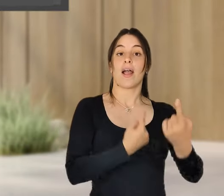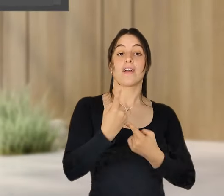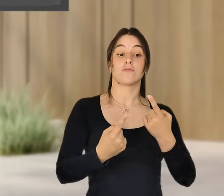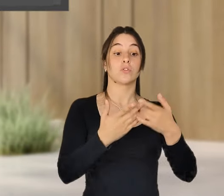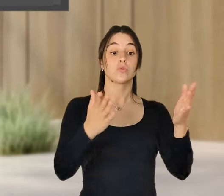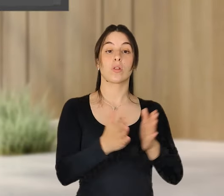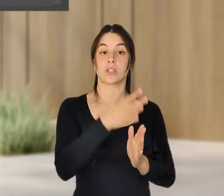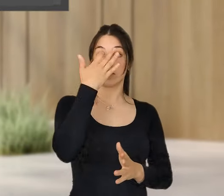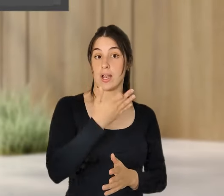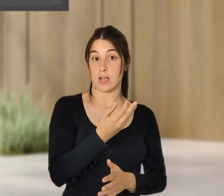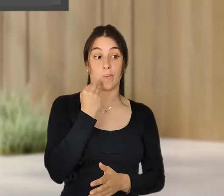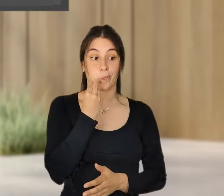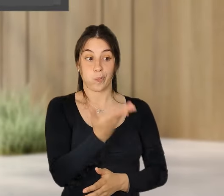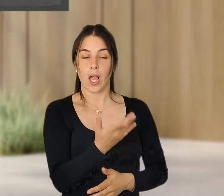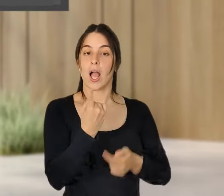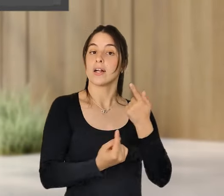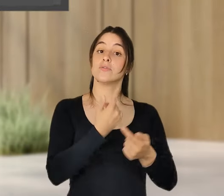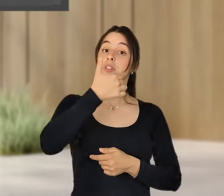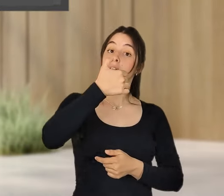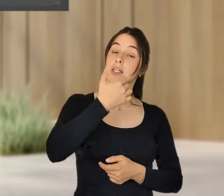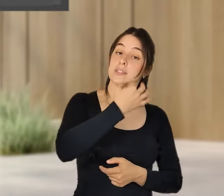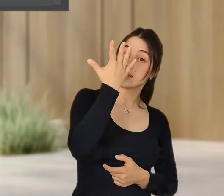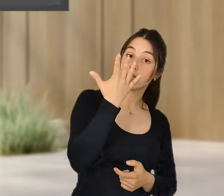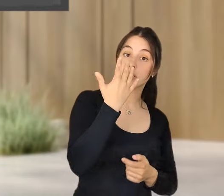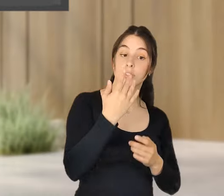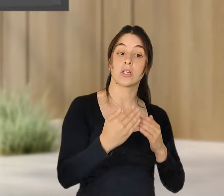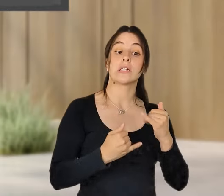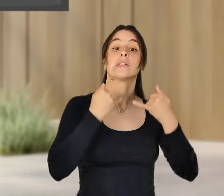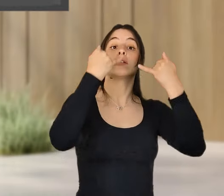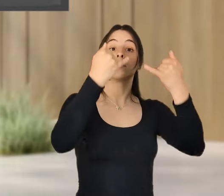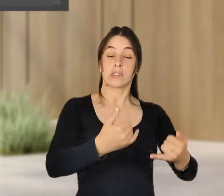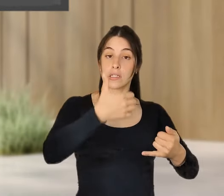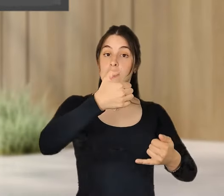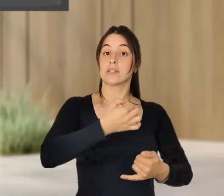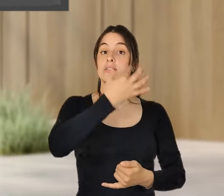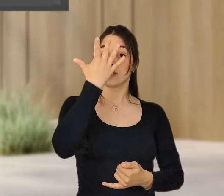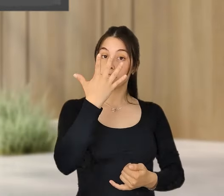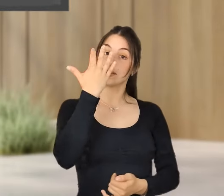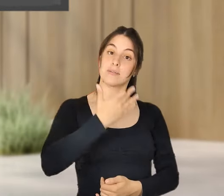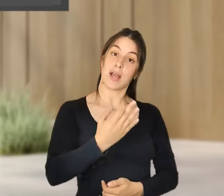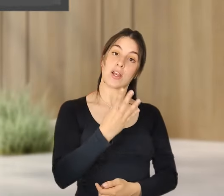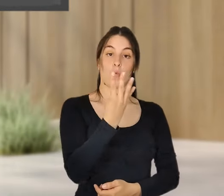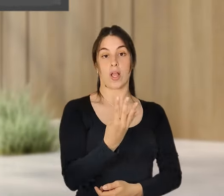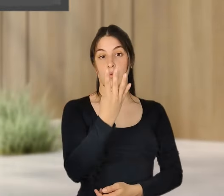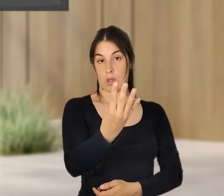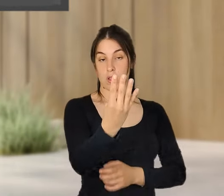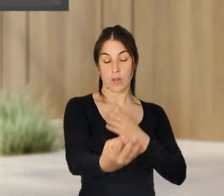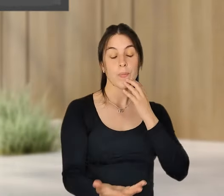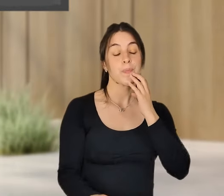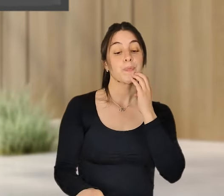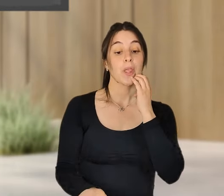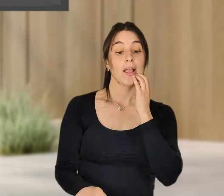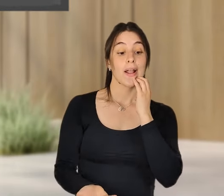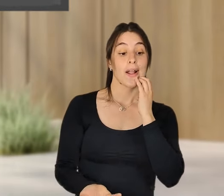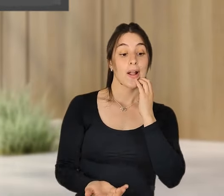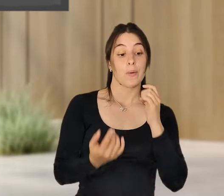15 em 15 dias, de facto, permite fazer tudo aquilo que temos que fazer que está na nossa cabeça e que não há tempo para